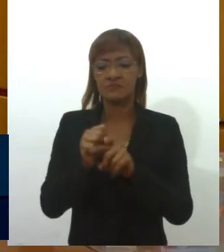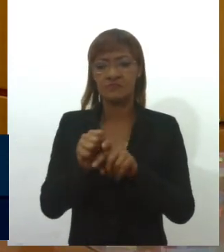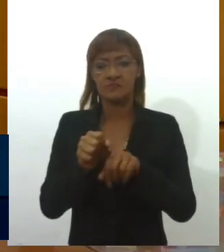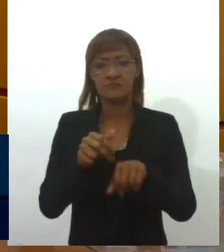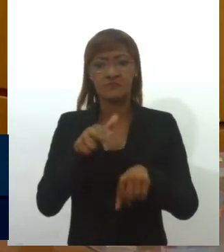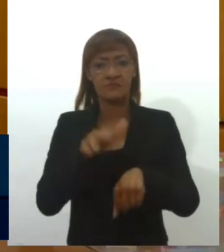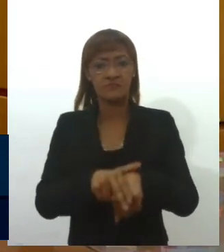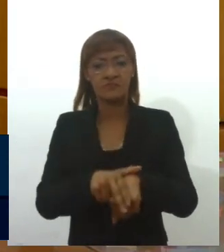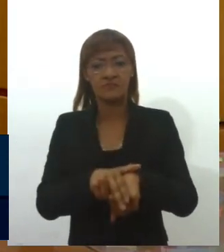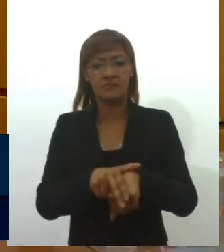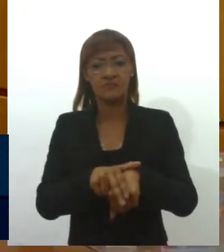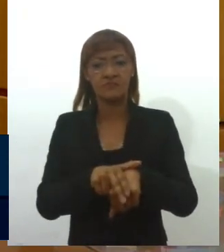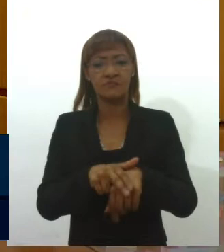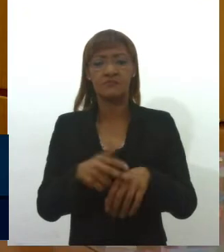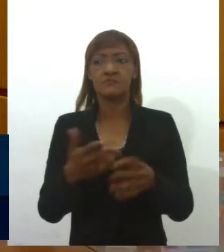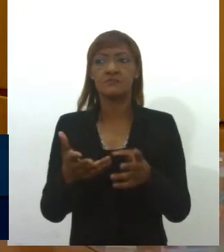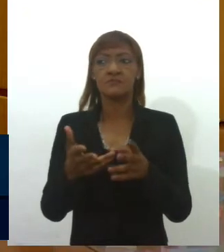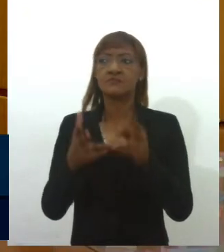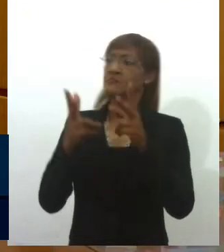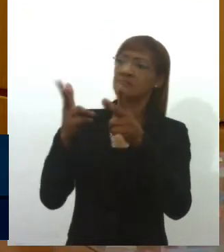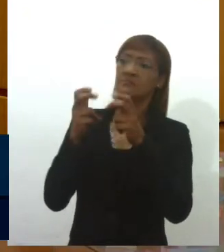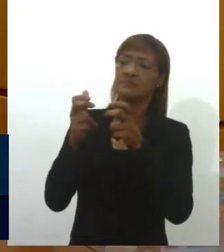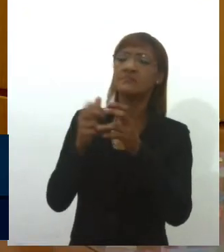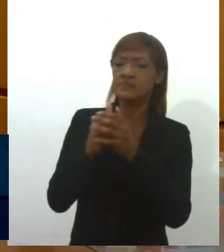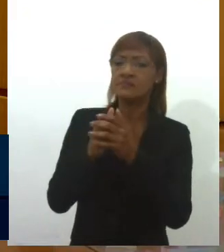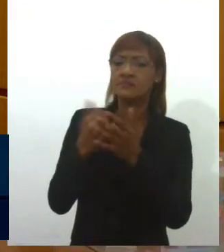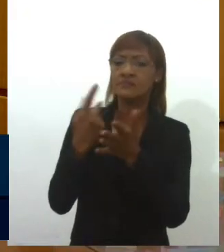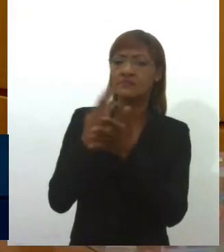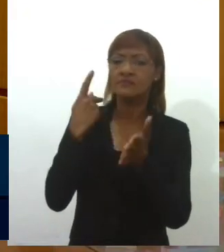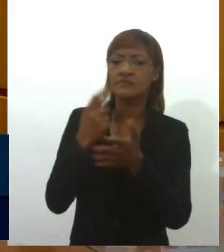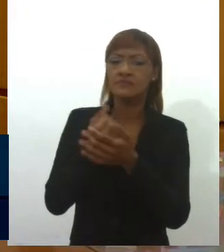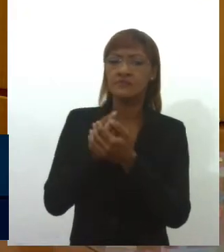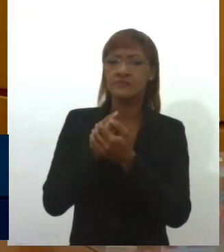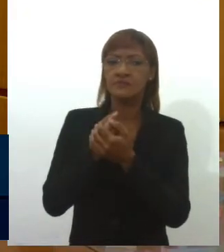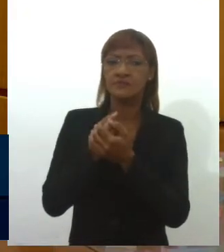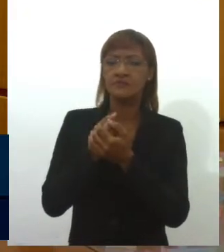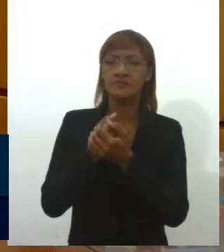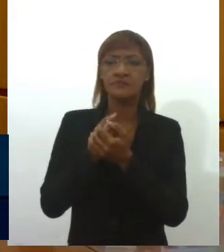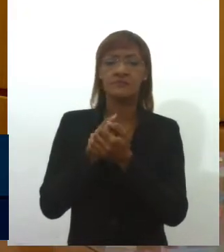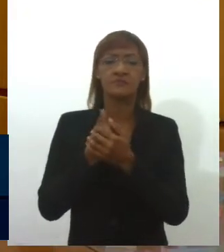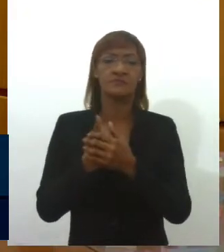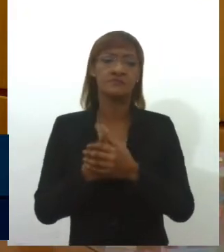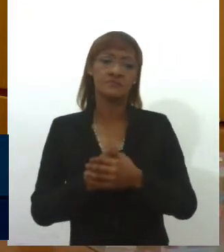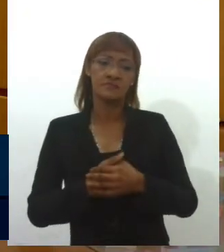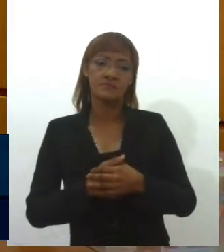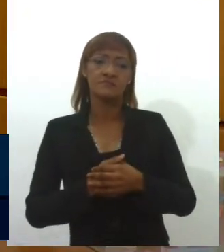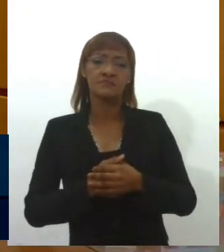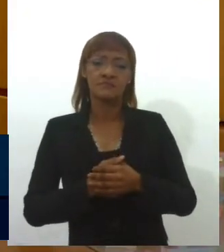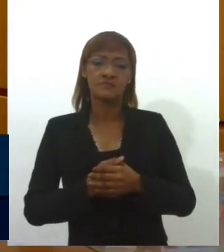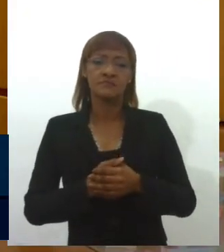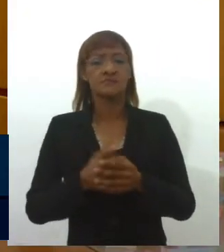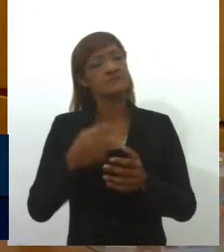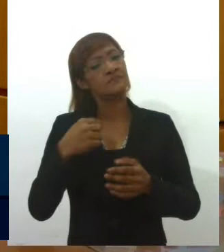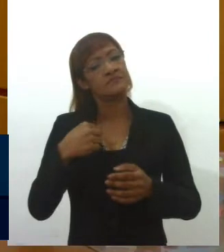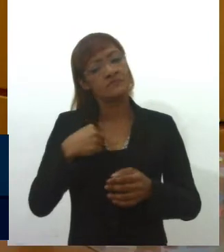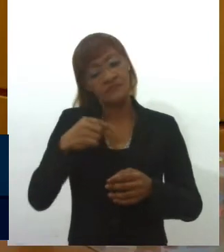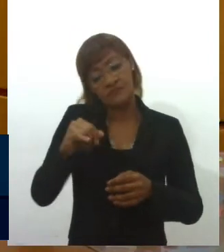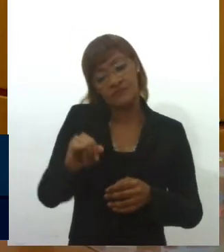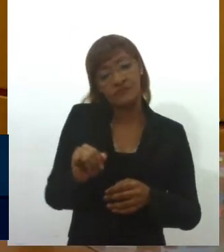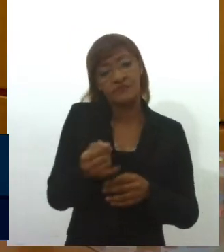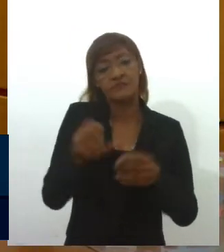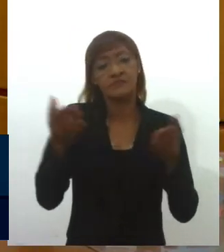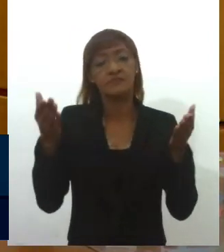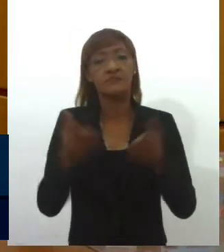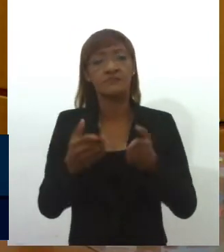Vamos ficar atentos aos movimentos que estão sendo feitos. e eu estou aqui aproveitando essa oportunidade para